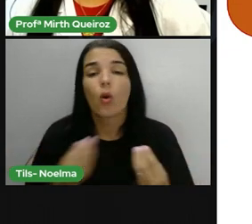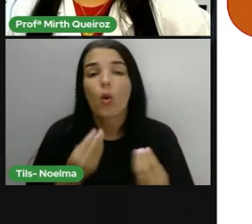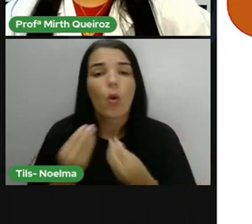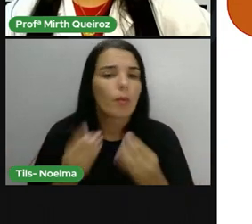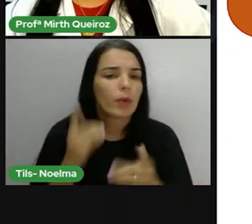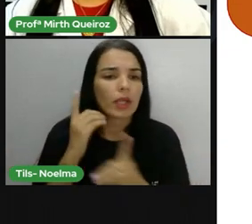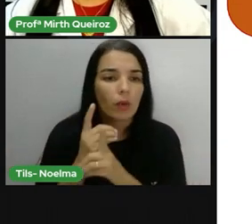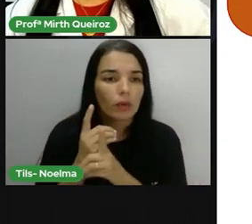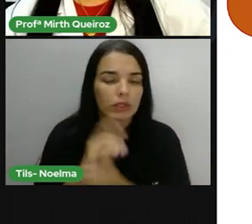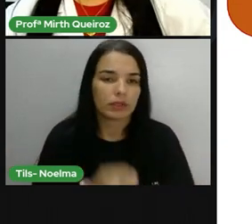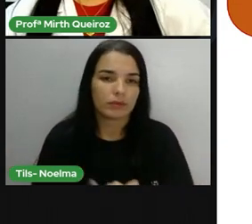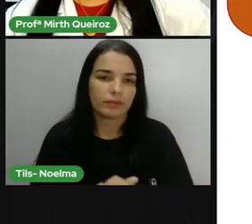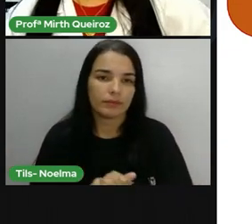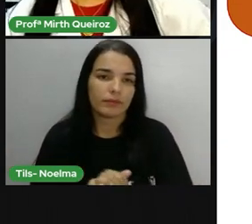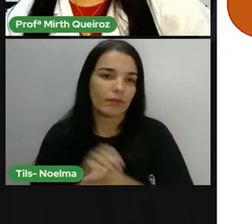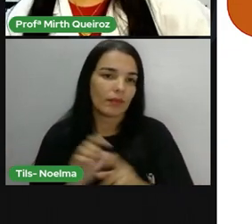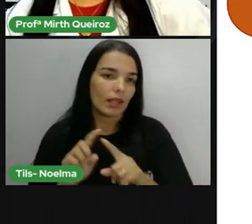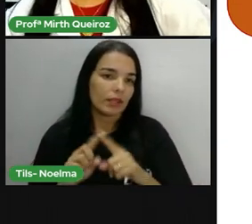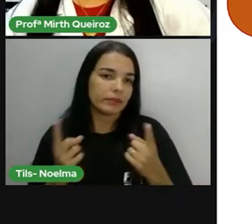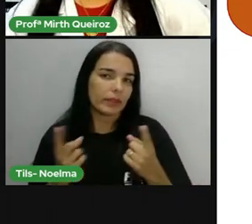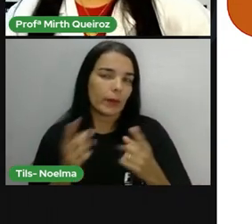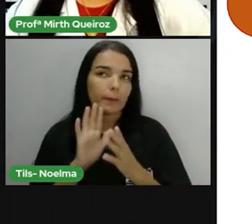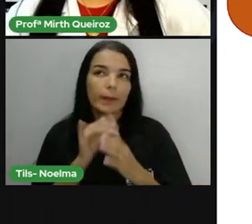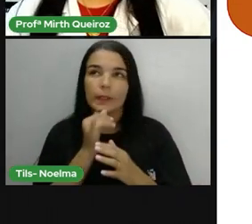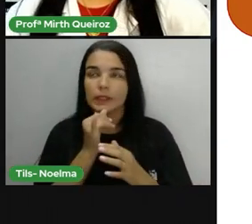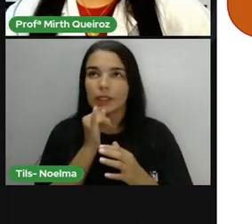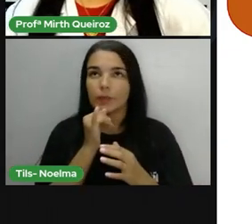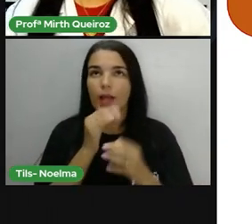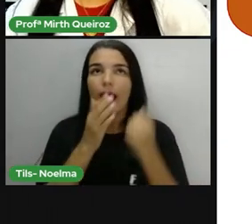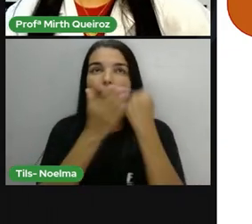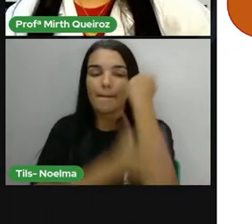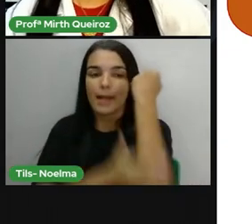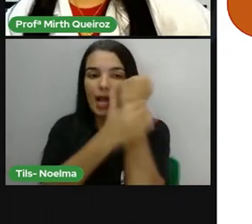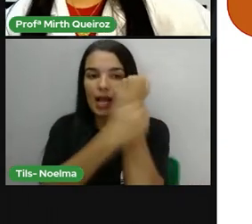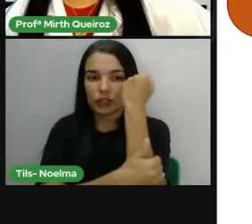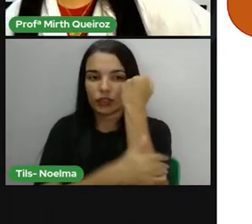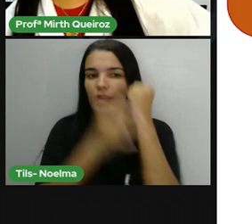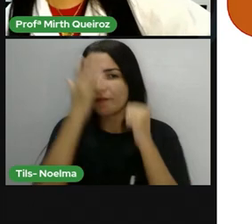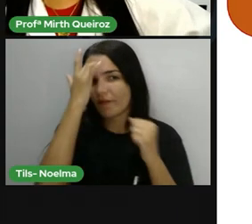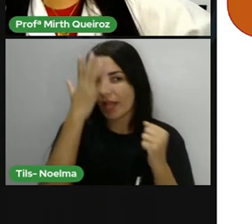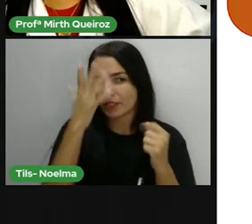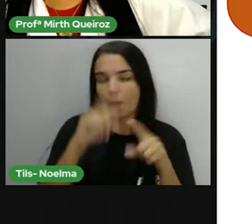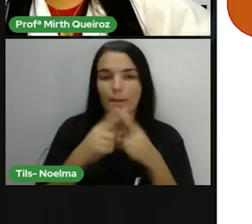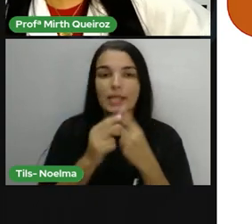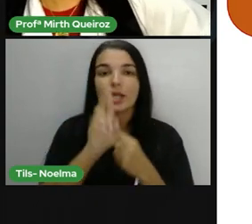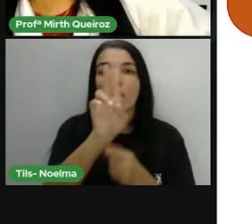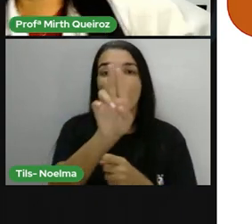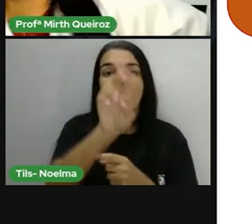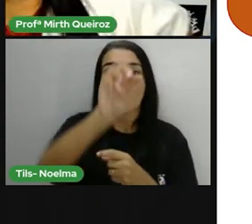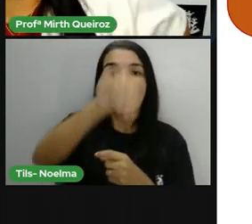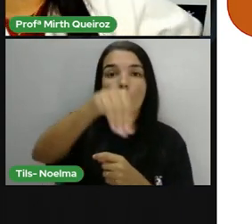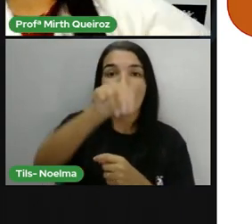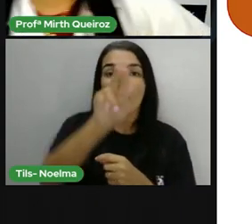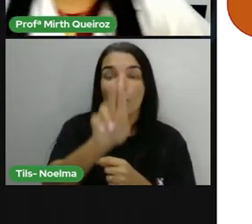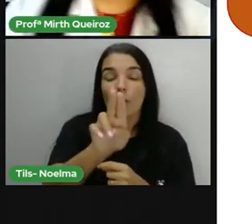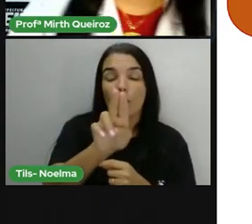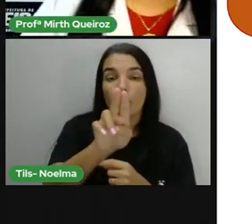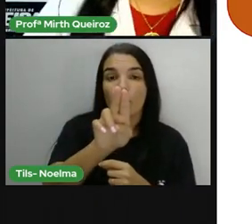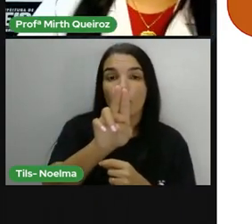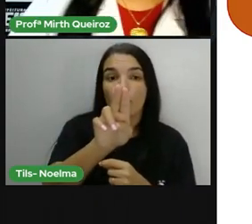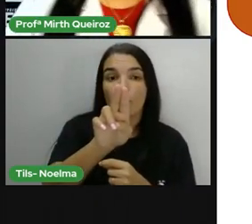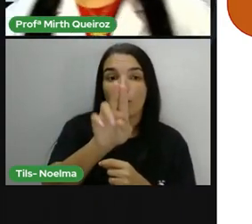encontra? Ah, o abacaxi não, porque o abacaxi a gente encontra com maior facilidade. Mas no caso do bumbu, né? Seriguela,